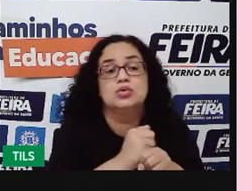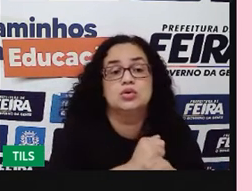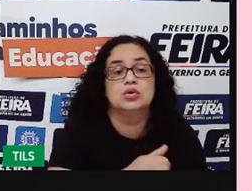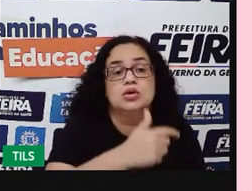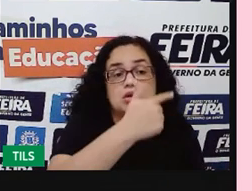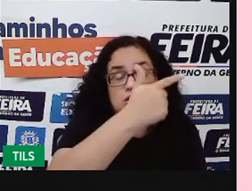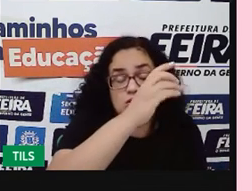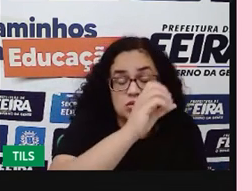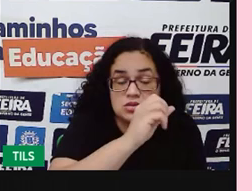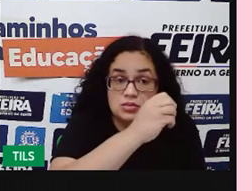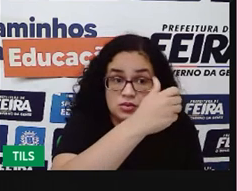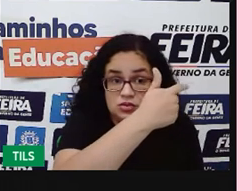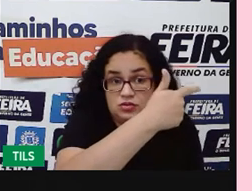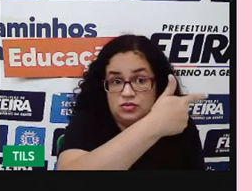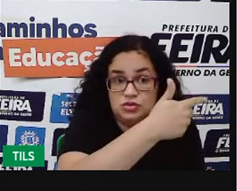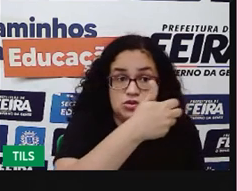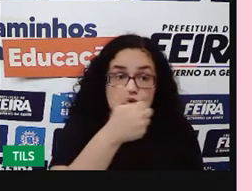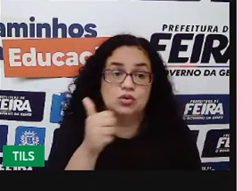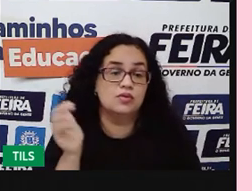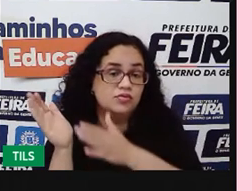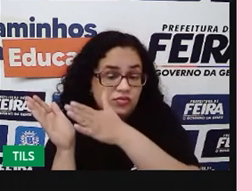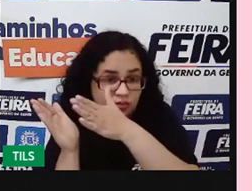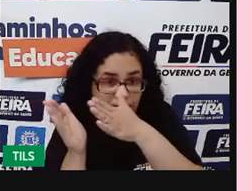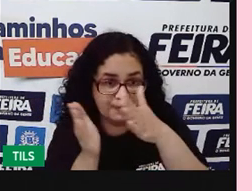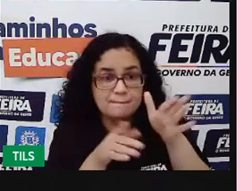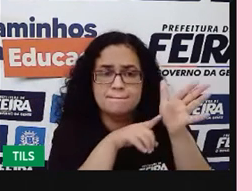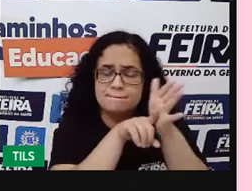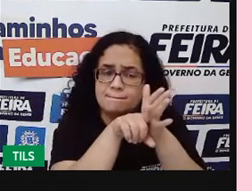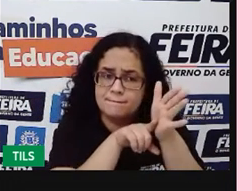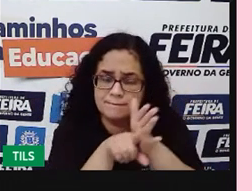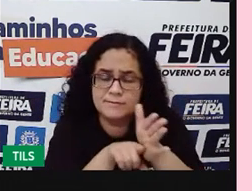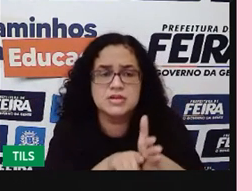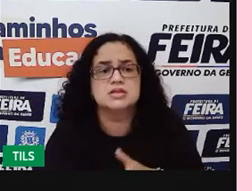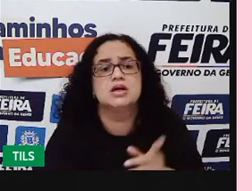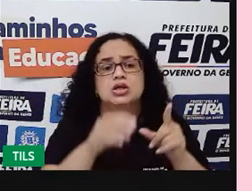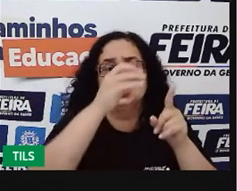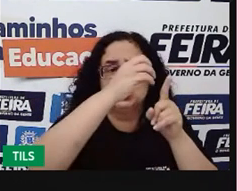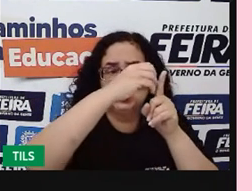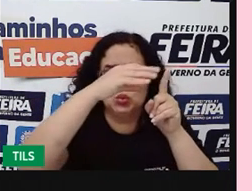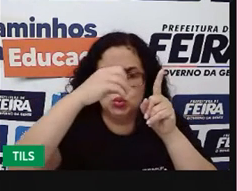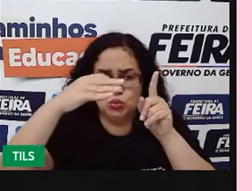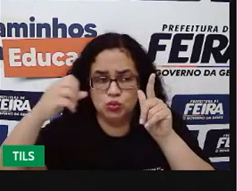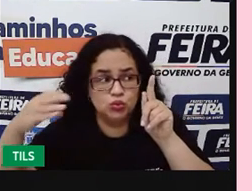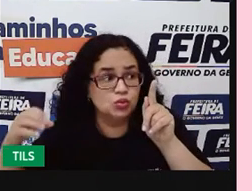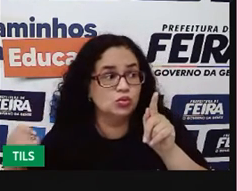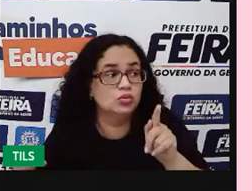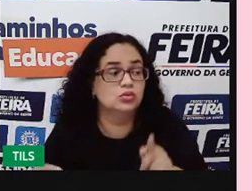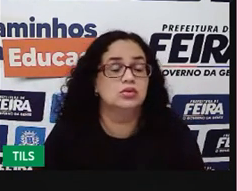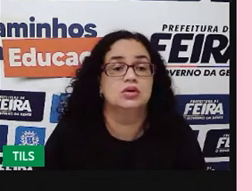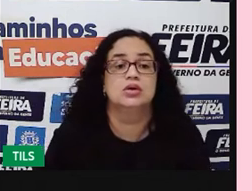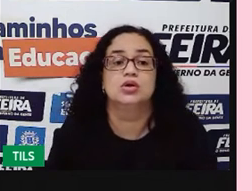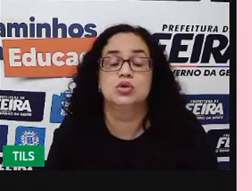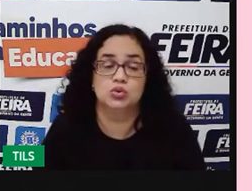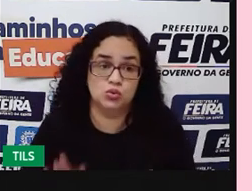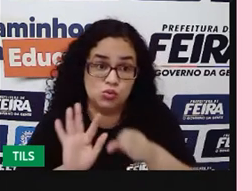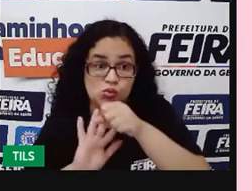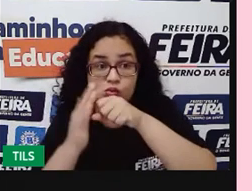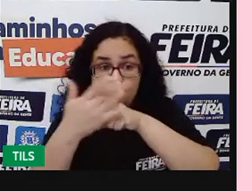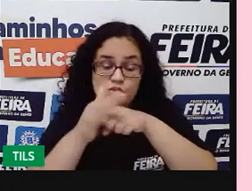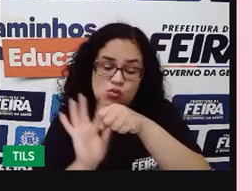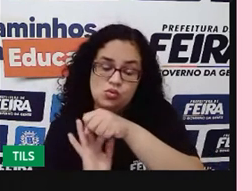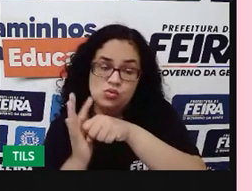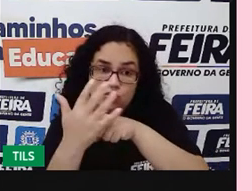Quem quiser ir acompanhando os dados, podem pesquisar no Google, né, painel do coronavírus da